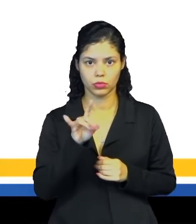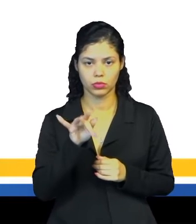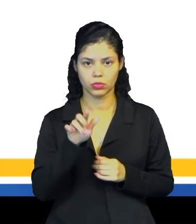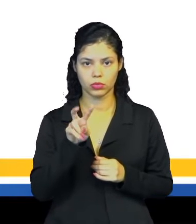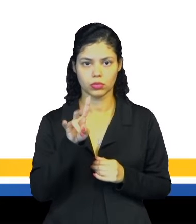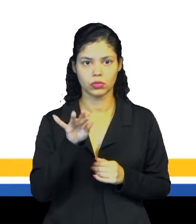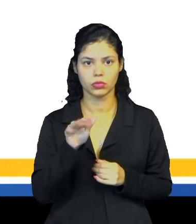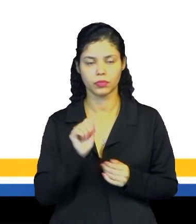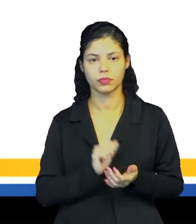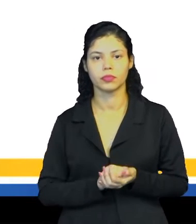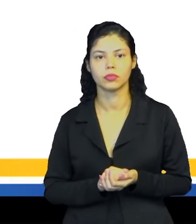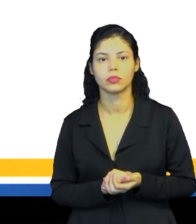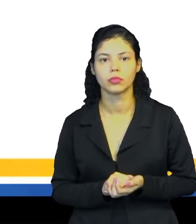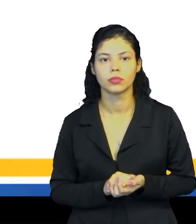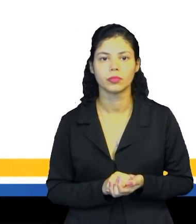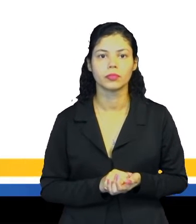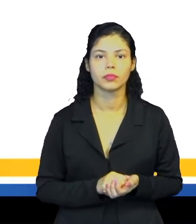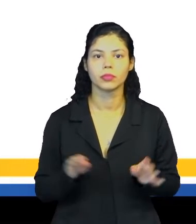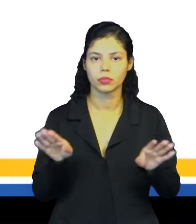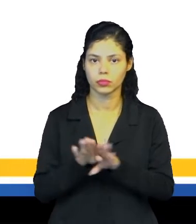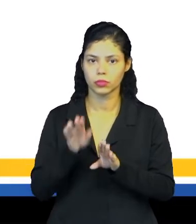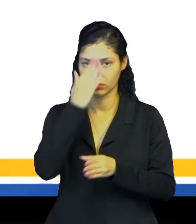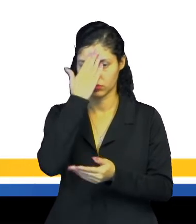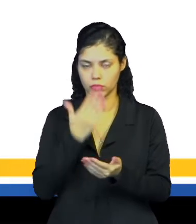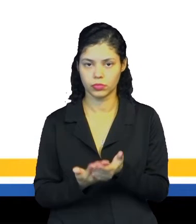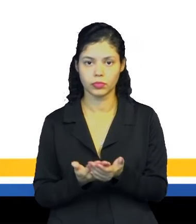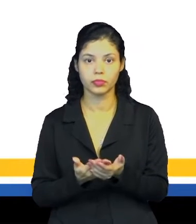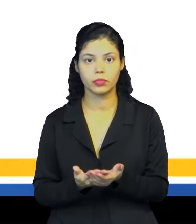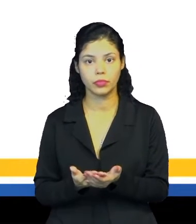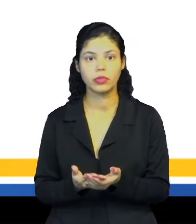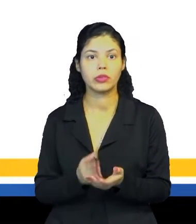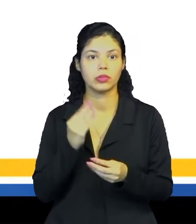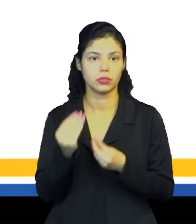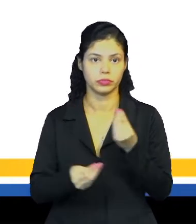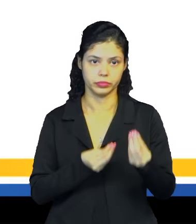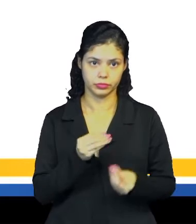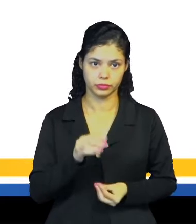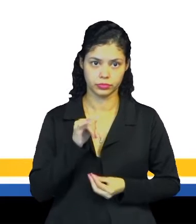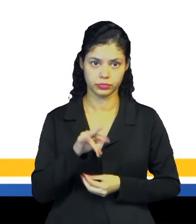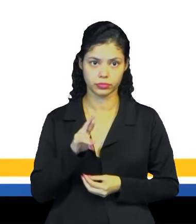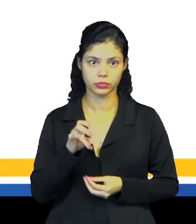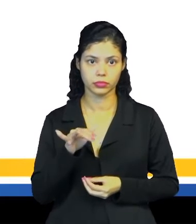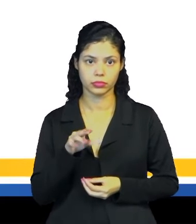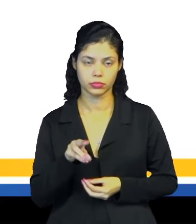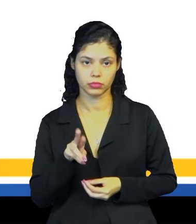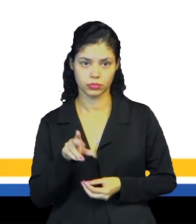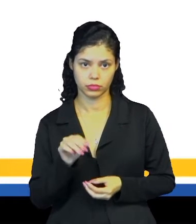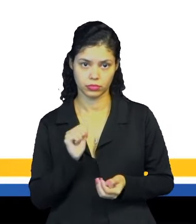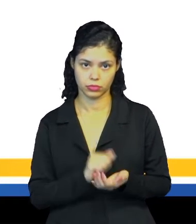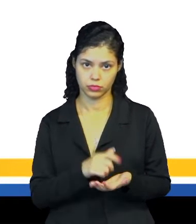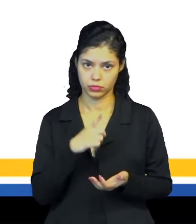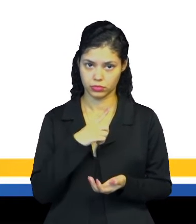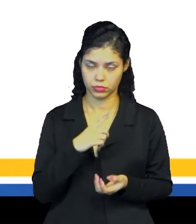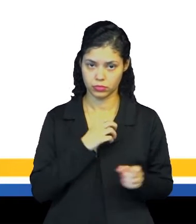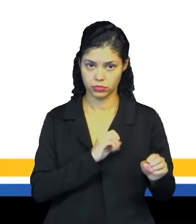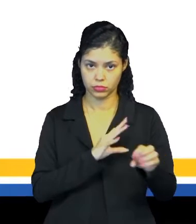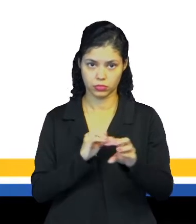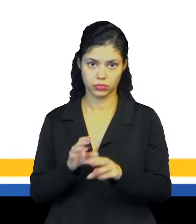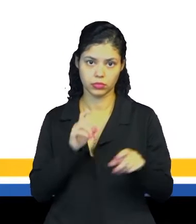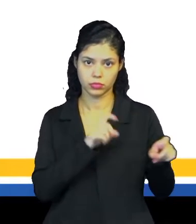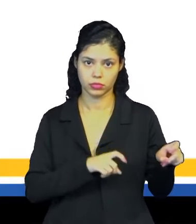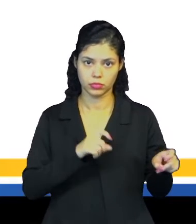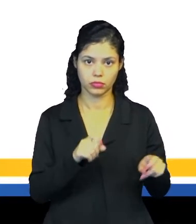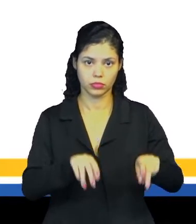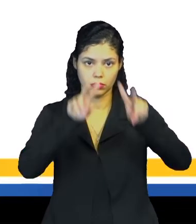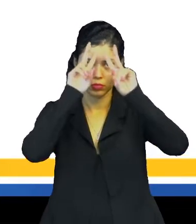algo parecido aí, né? Eles também acreditavam em entidades como Maremonan, que teria ensinado a